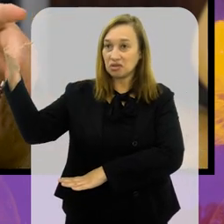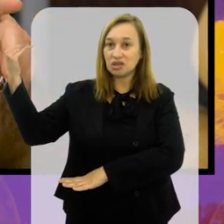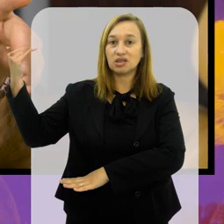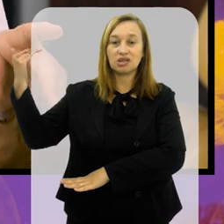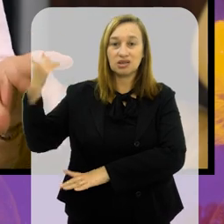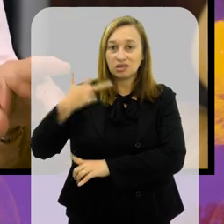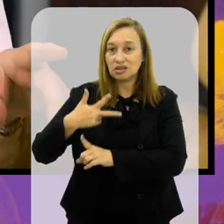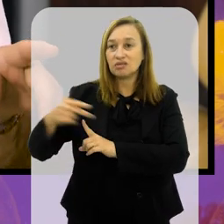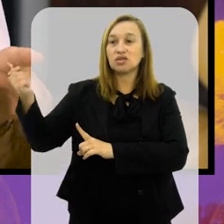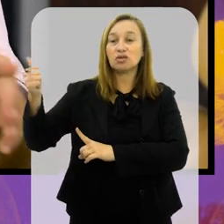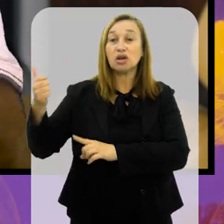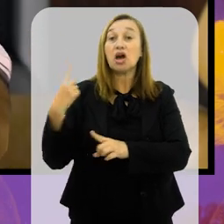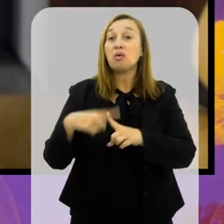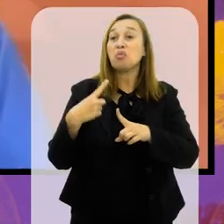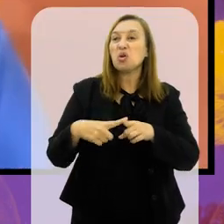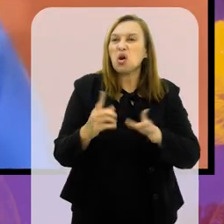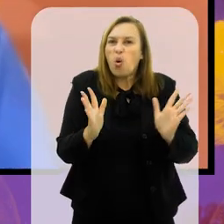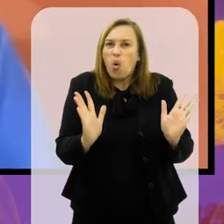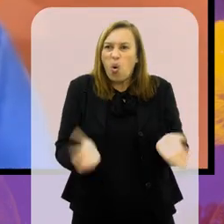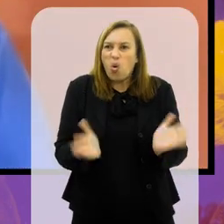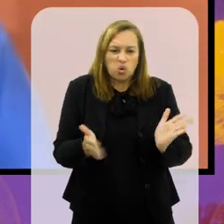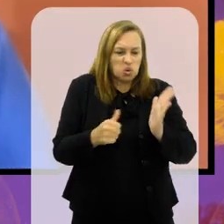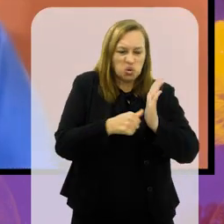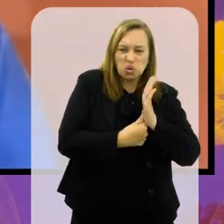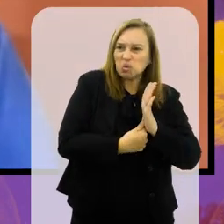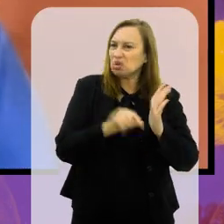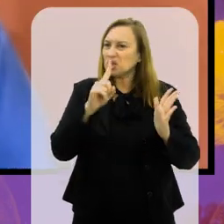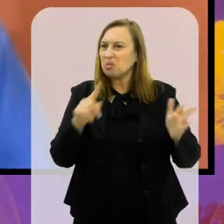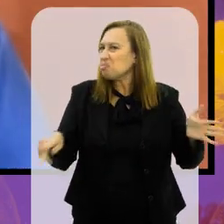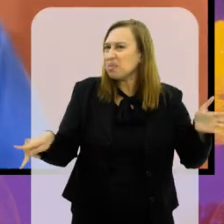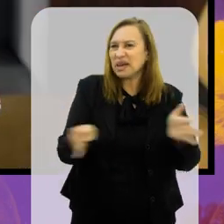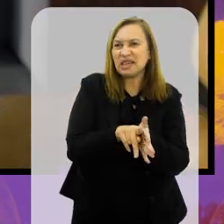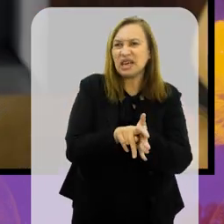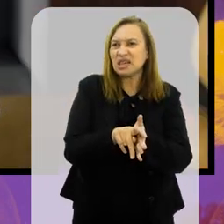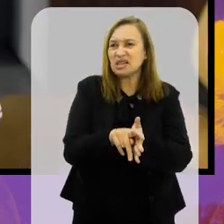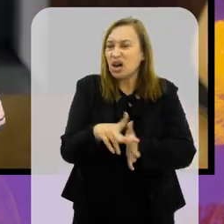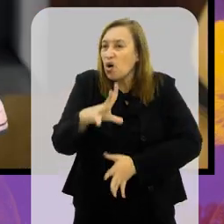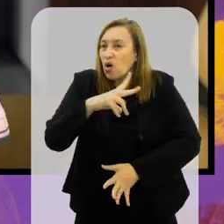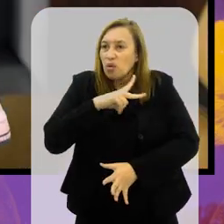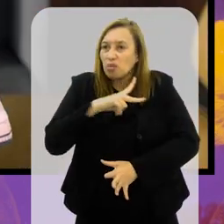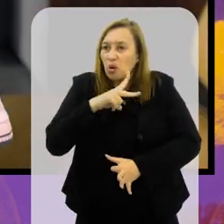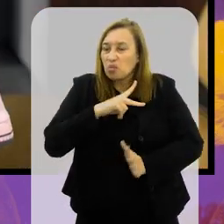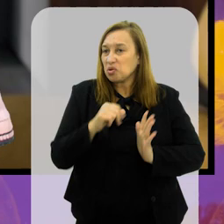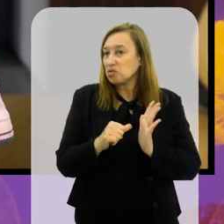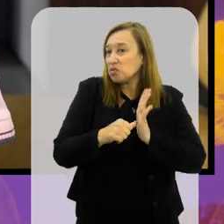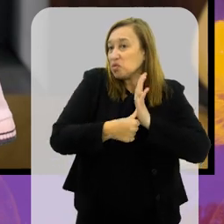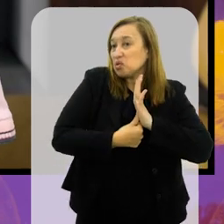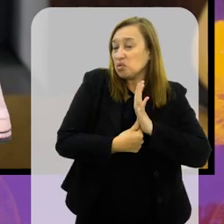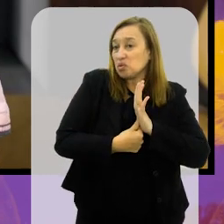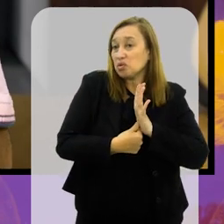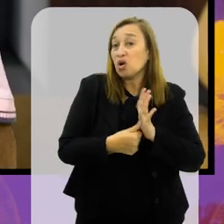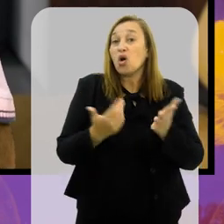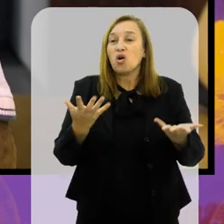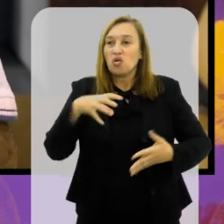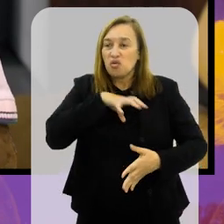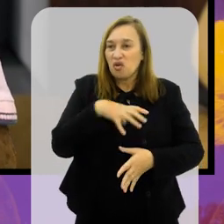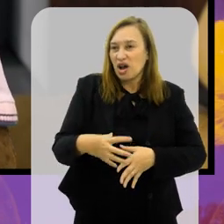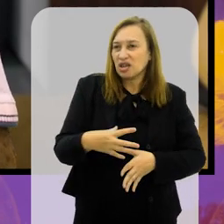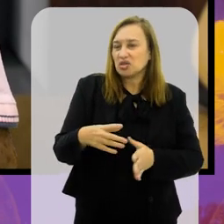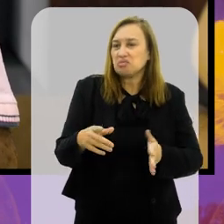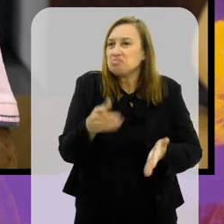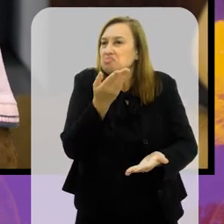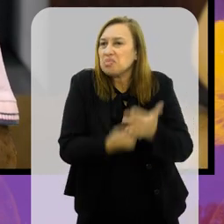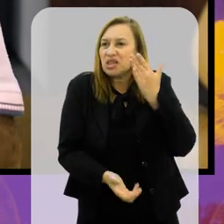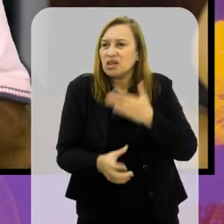glória, das conquistas, porque esses clubes hoje não pertencem mais aos clubes. O Vasco, por exemplo, vendeu 70